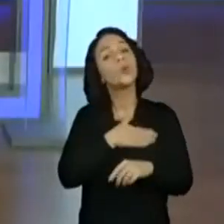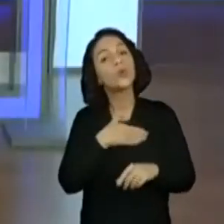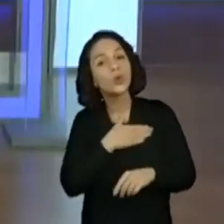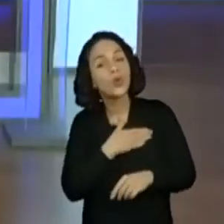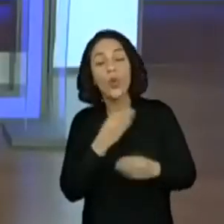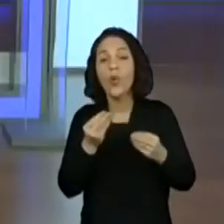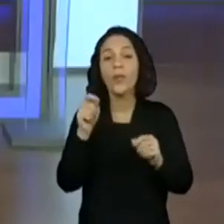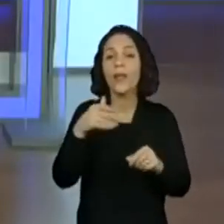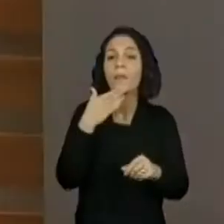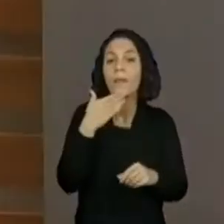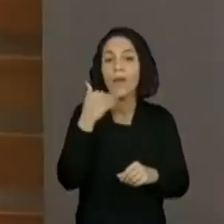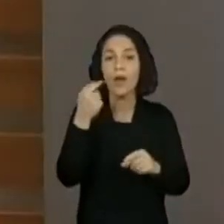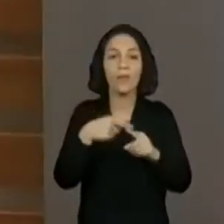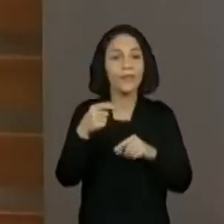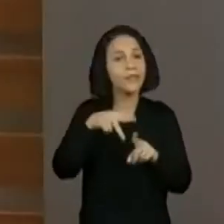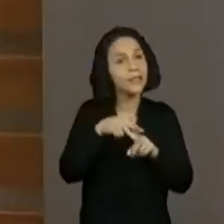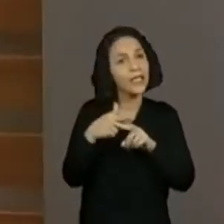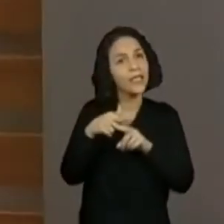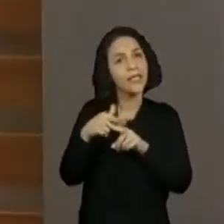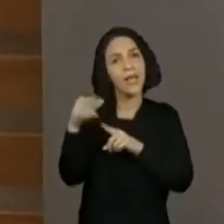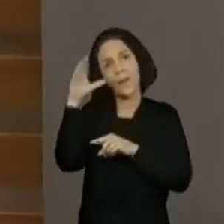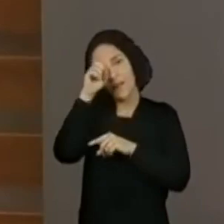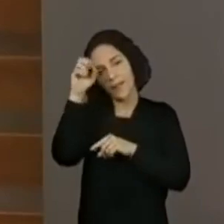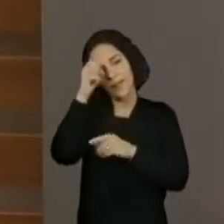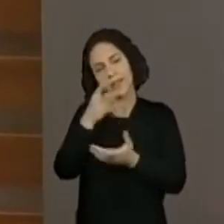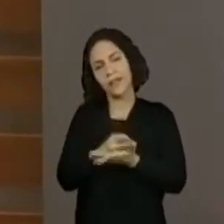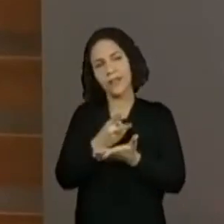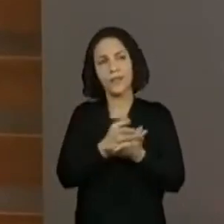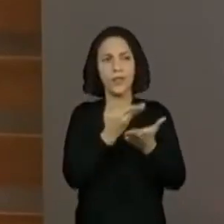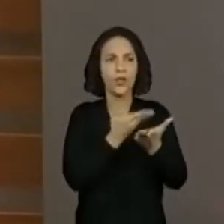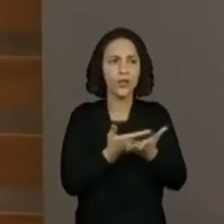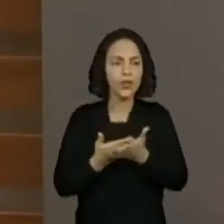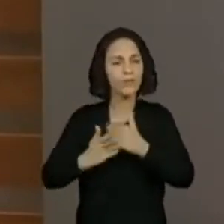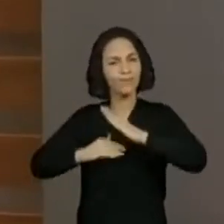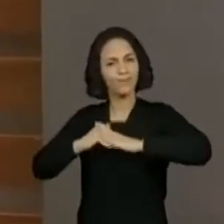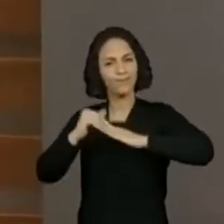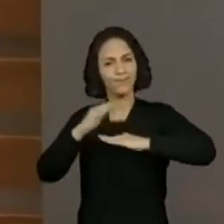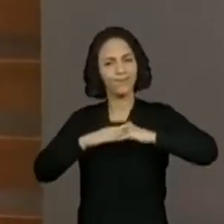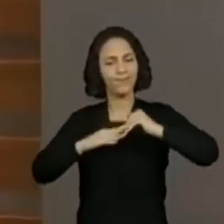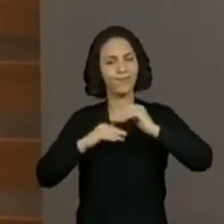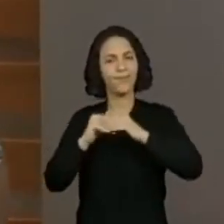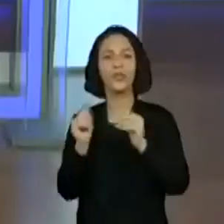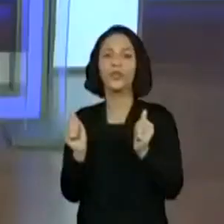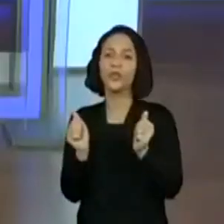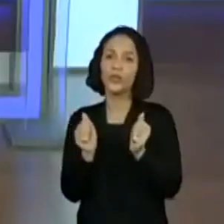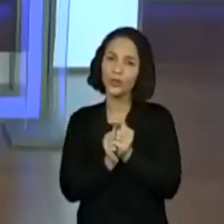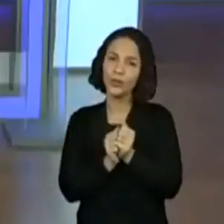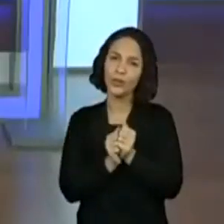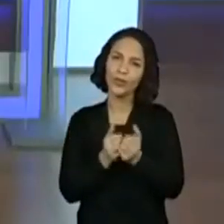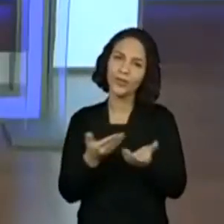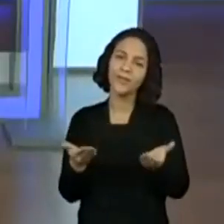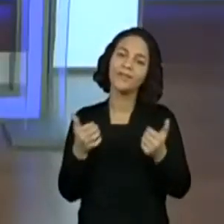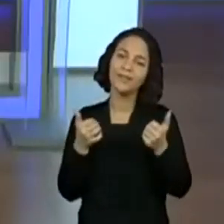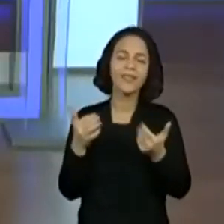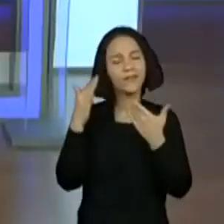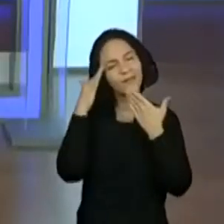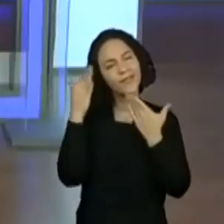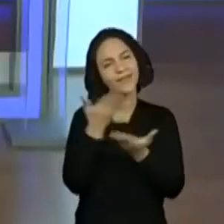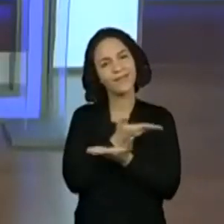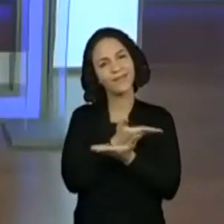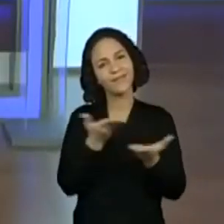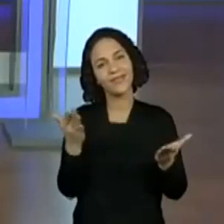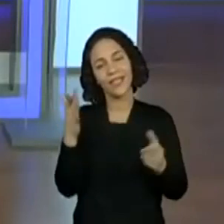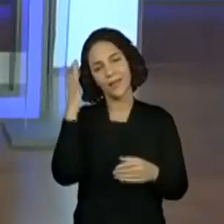o que pode ser melhorado, porque a gente sempre está aprendendo. A gente estuda muito, constrói muito para a gente sempre levar aulas assim. E a gente agradece a todos.